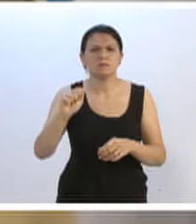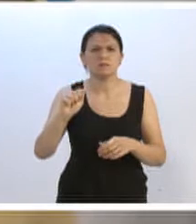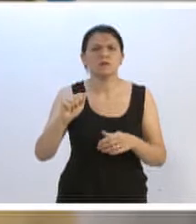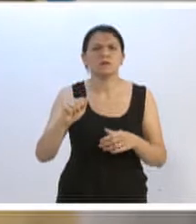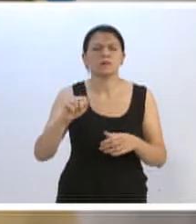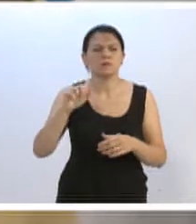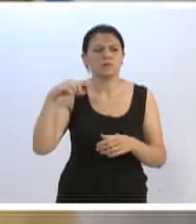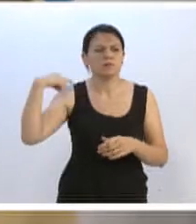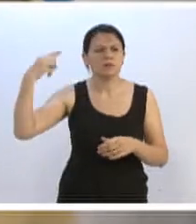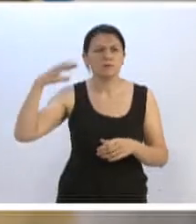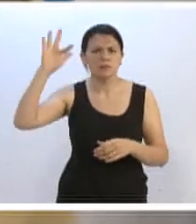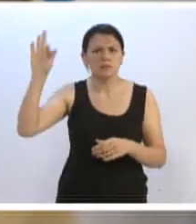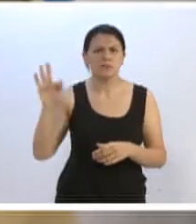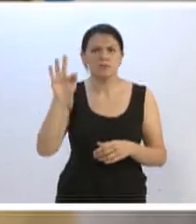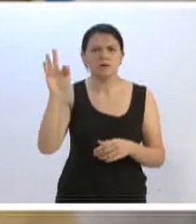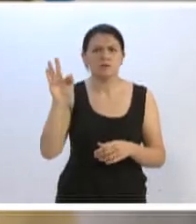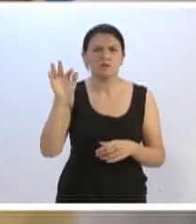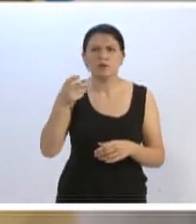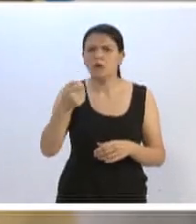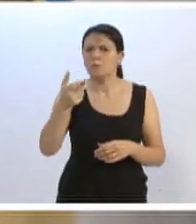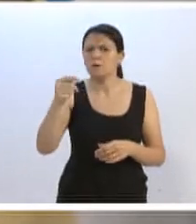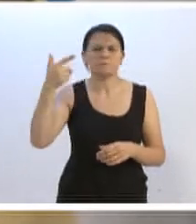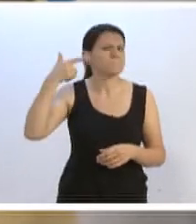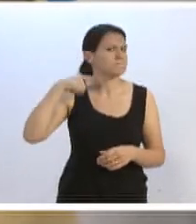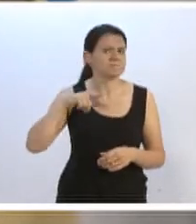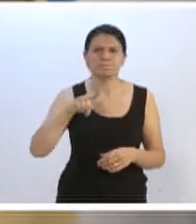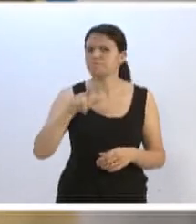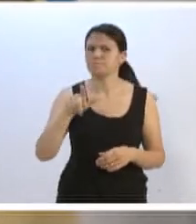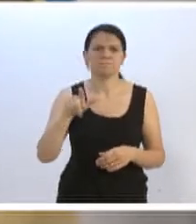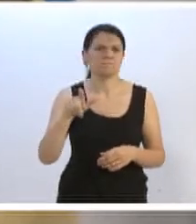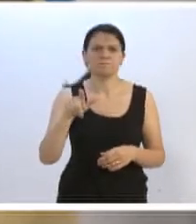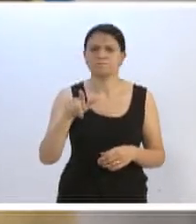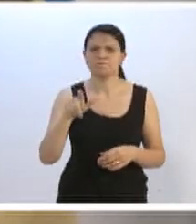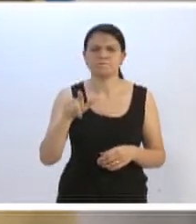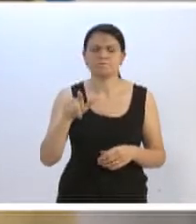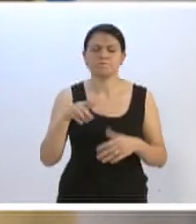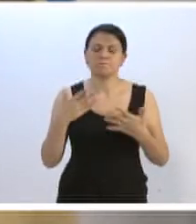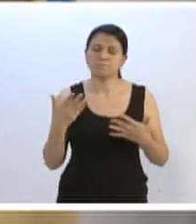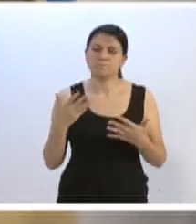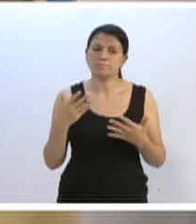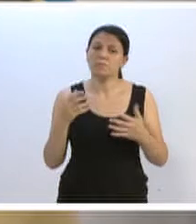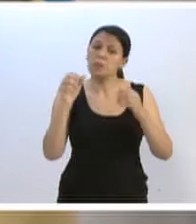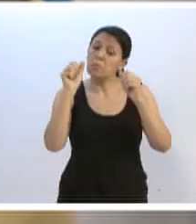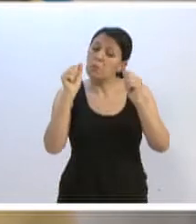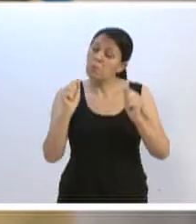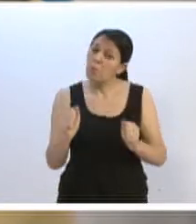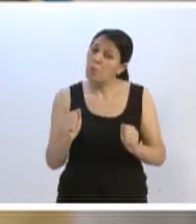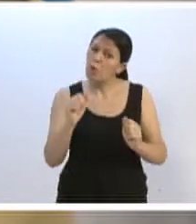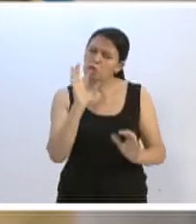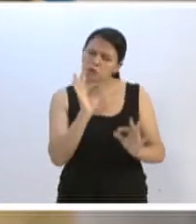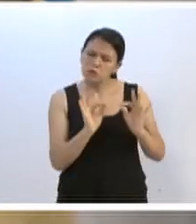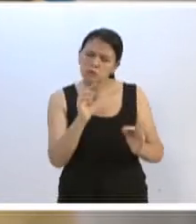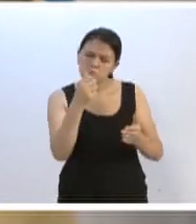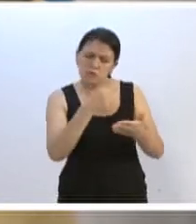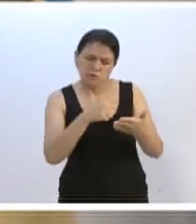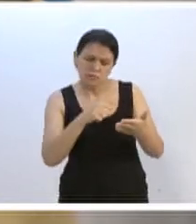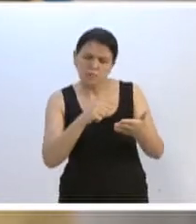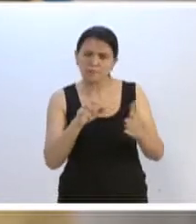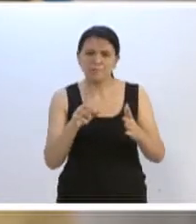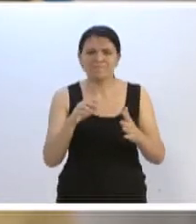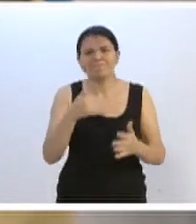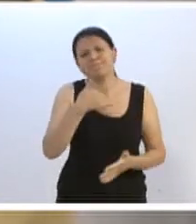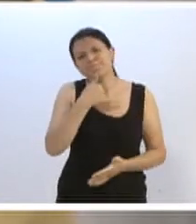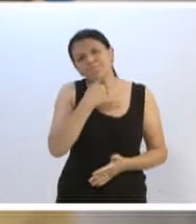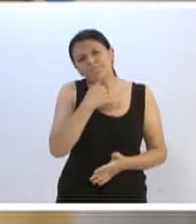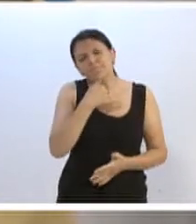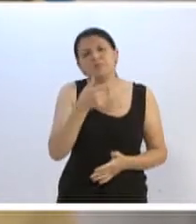pouco não foi eleita e ainda tem alguma questão aí, parece que sob júdice, que há possibilidade ainda se for analisada. E lamentamos que por